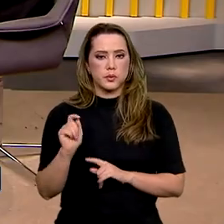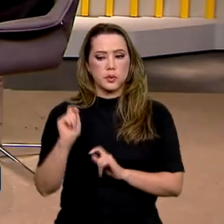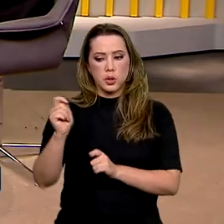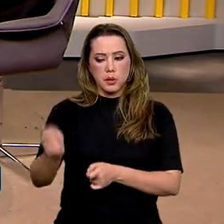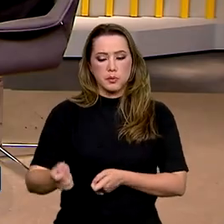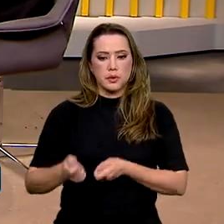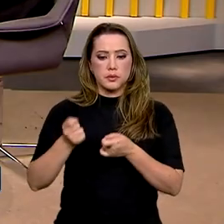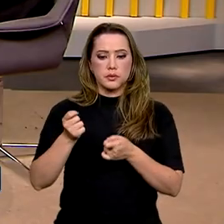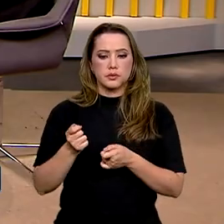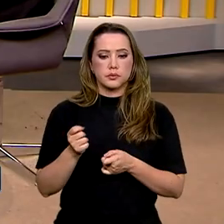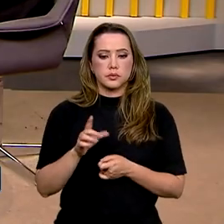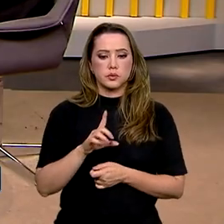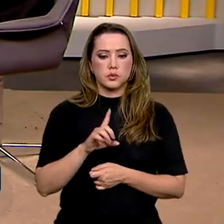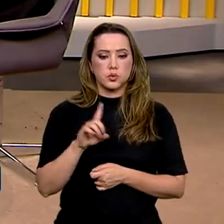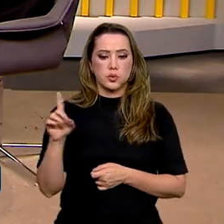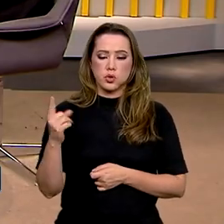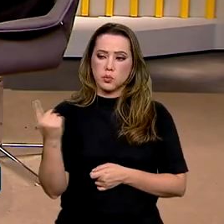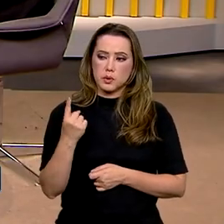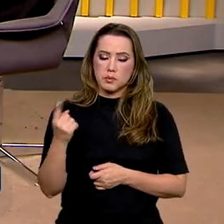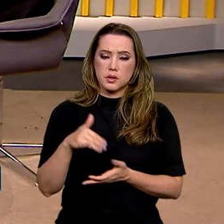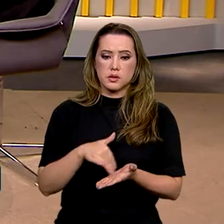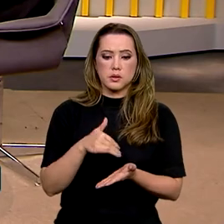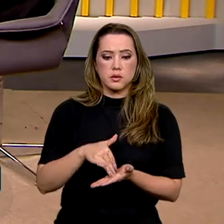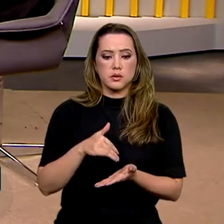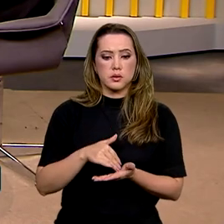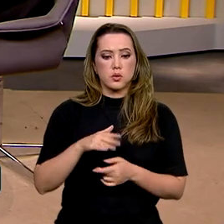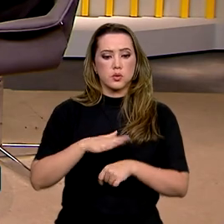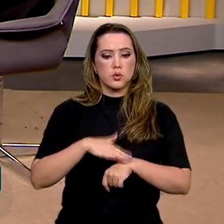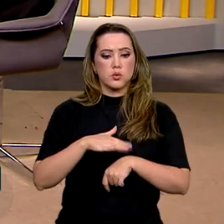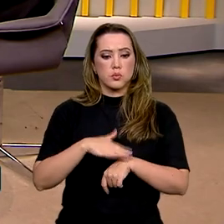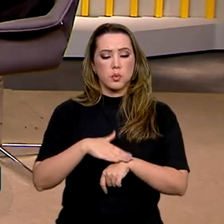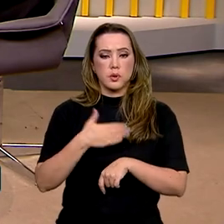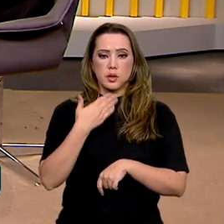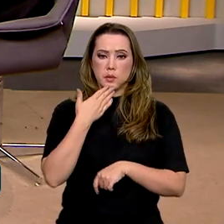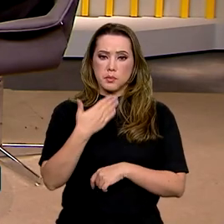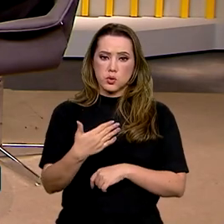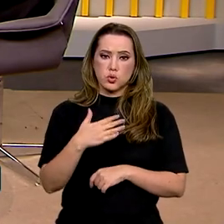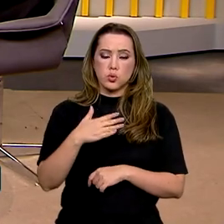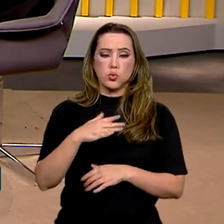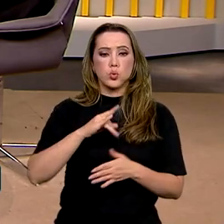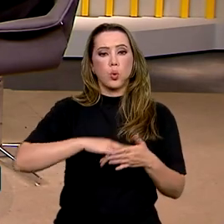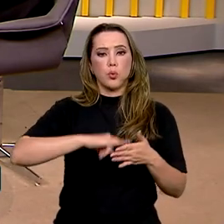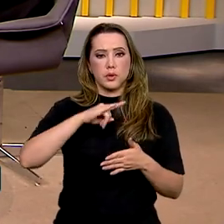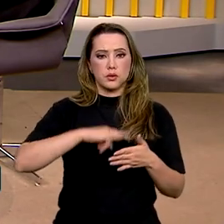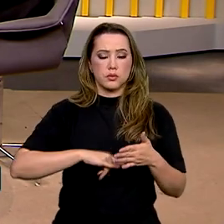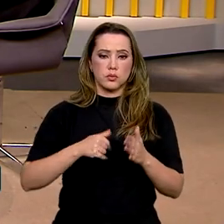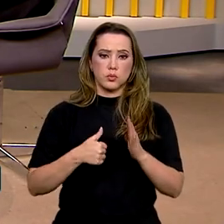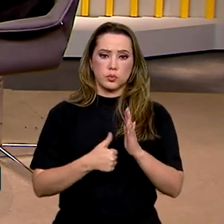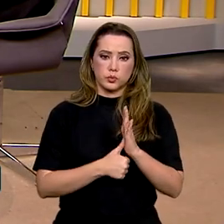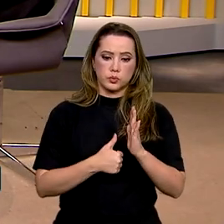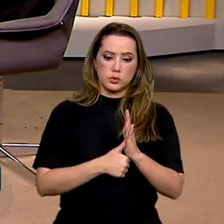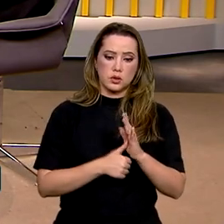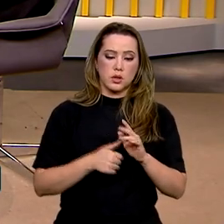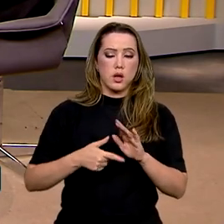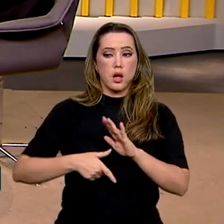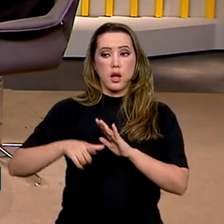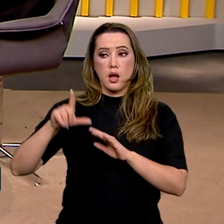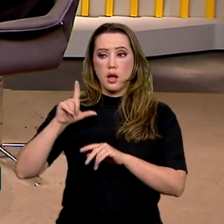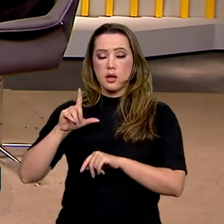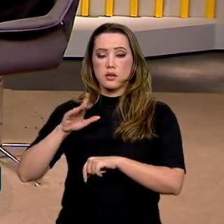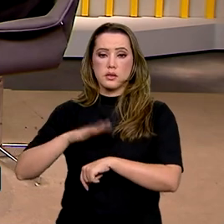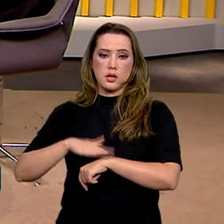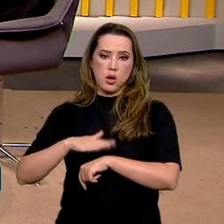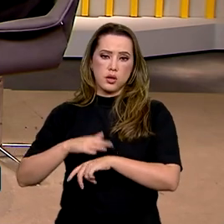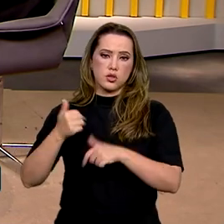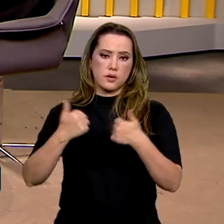a sua data de primeiro registro, ela seja no momento em que ela solicitou a carteira. Antes, era na hora em que ela tinha